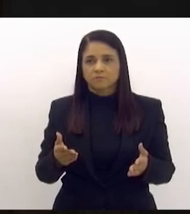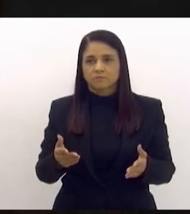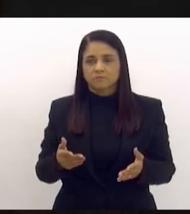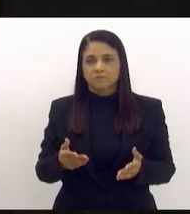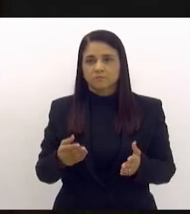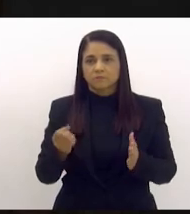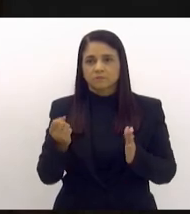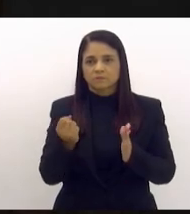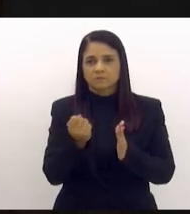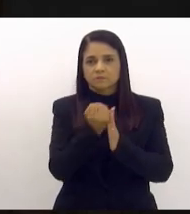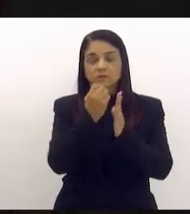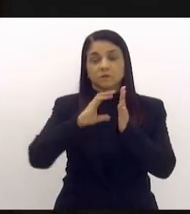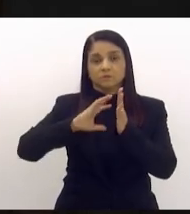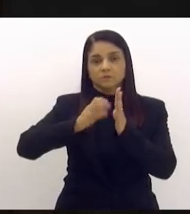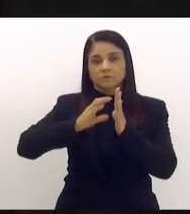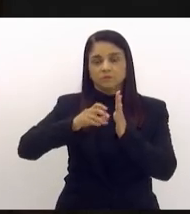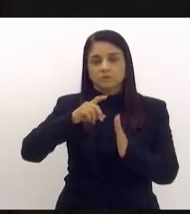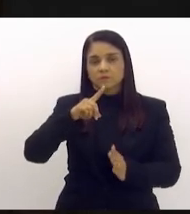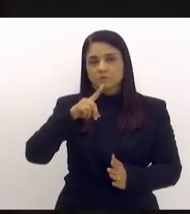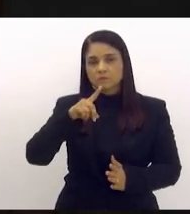da bancada do Pissol.